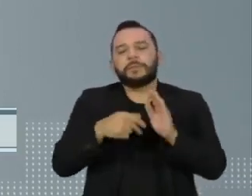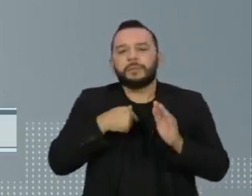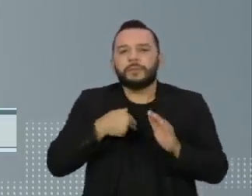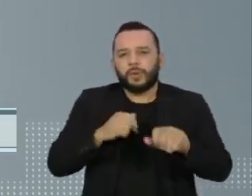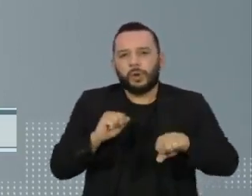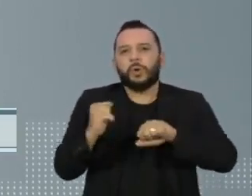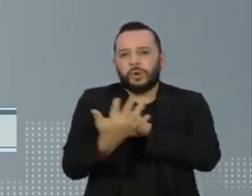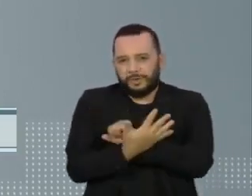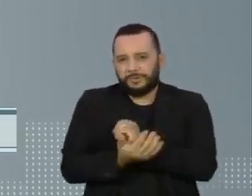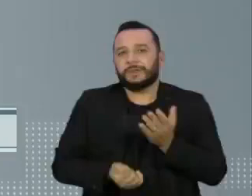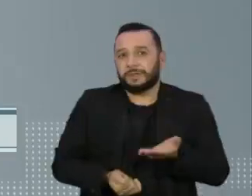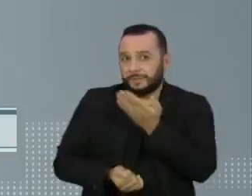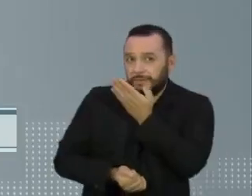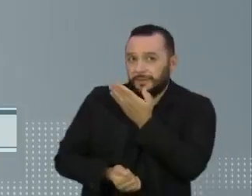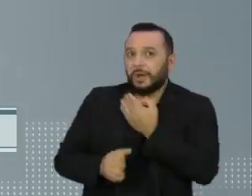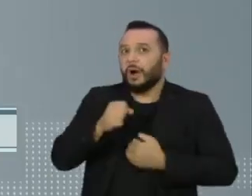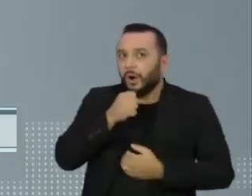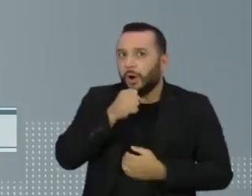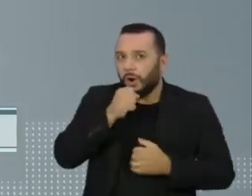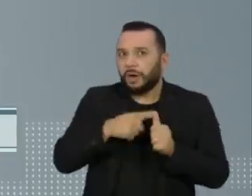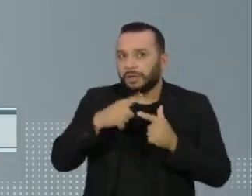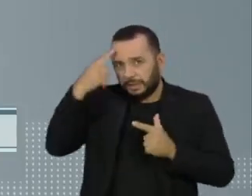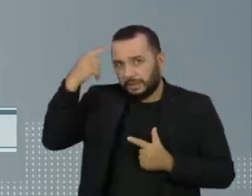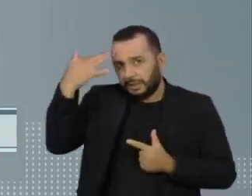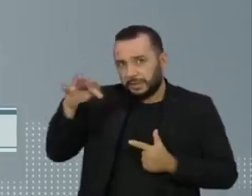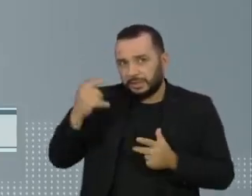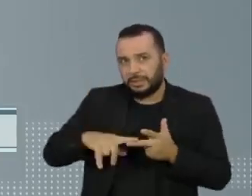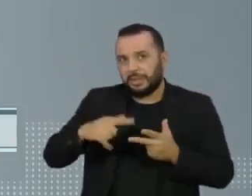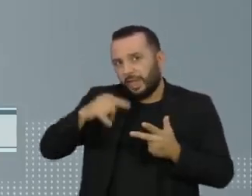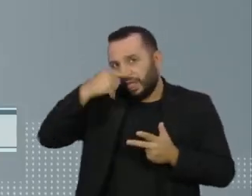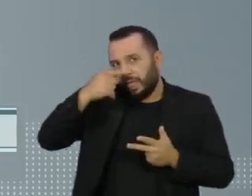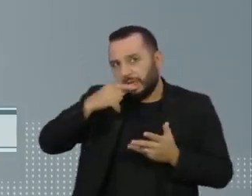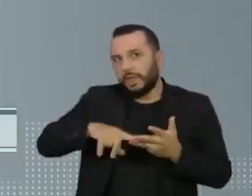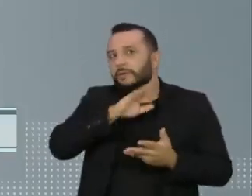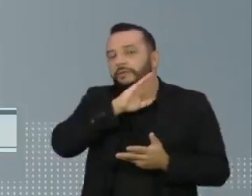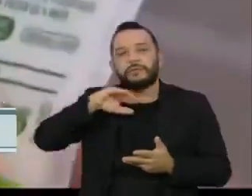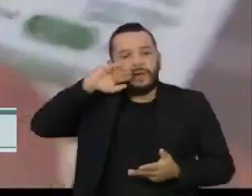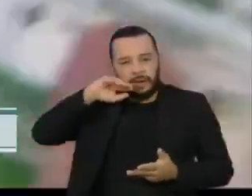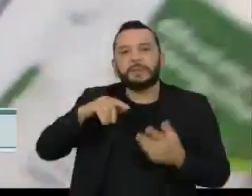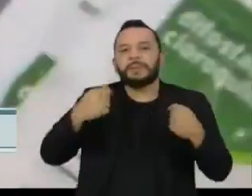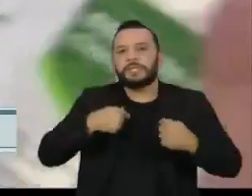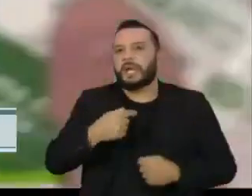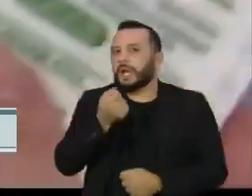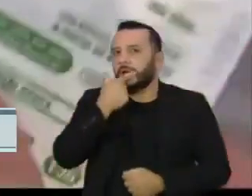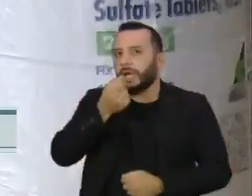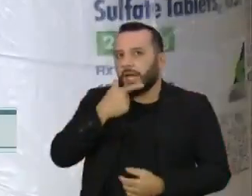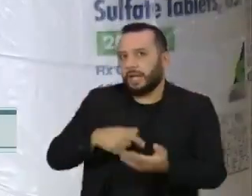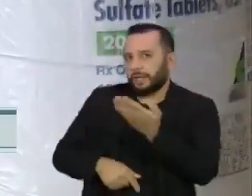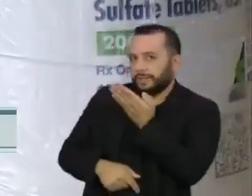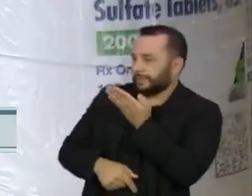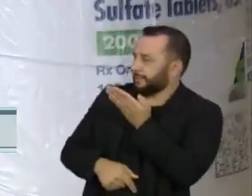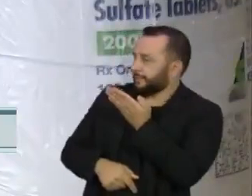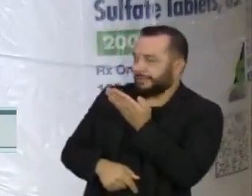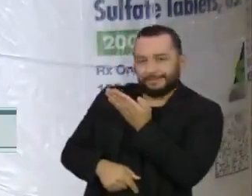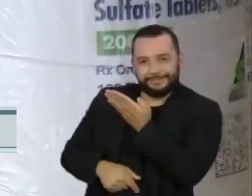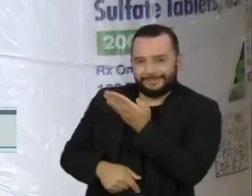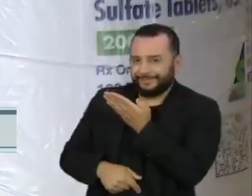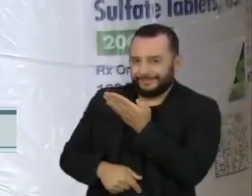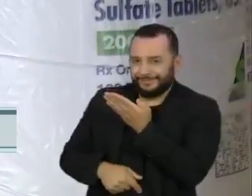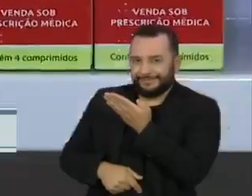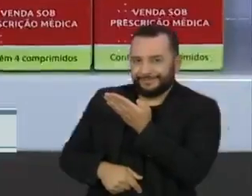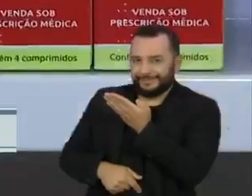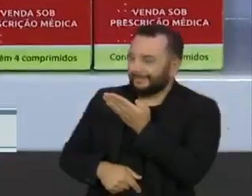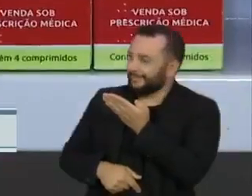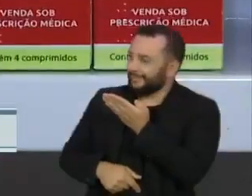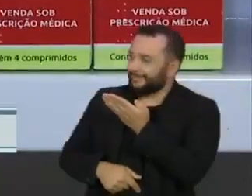Covid-19, como tosse, dor de cabeça, coriza e febre. O tratamento, composto por medicamentos como a